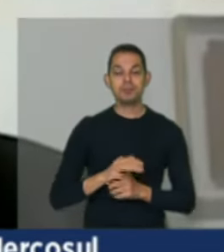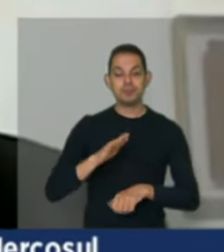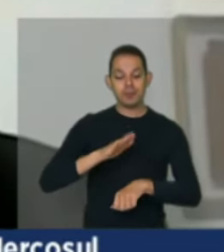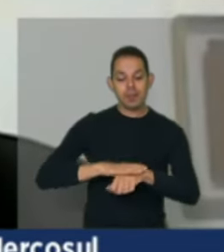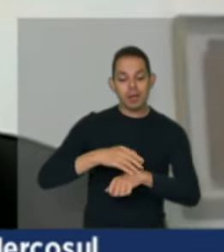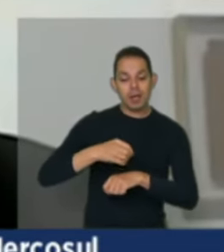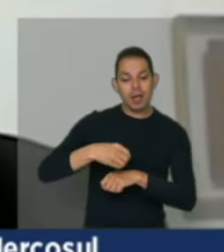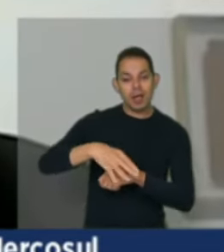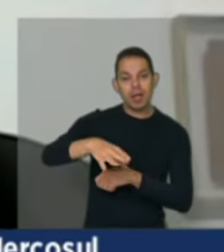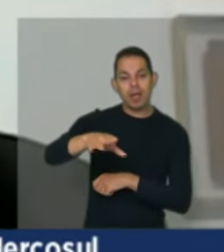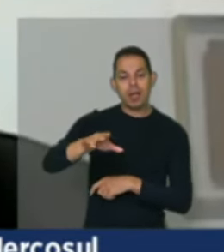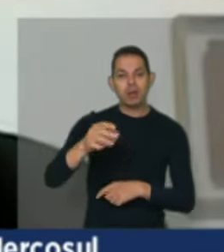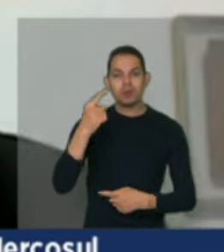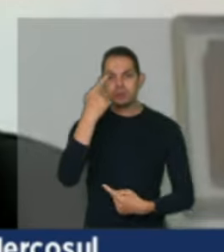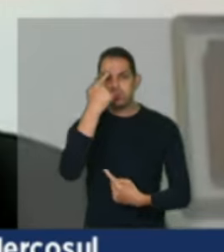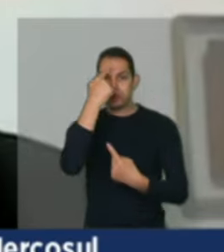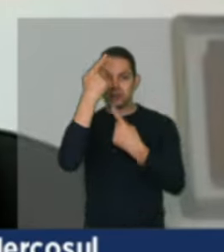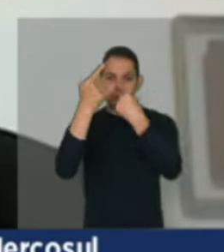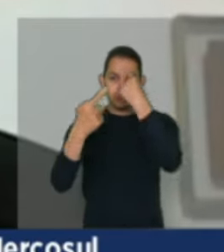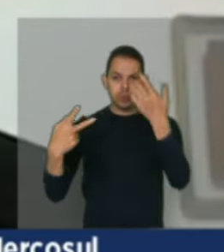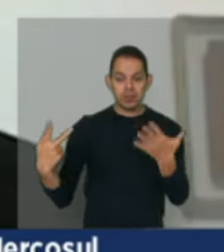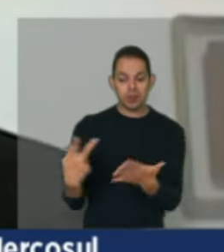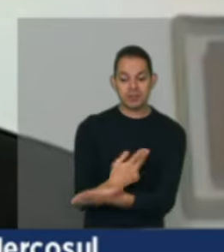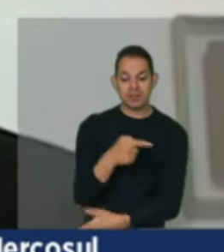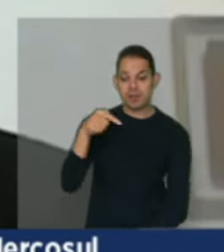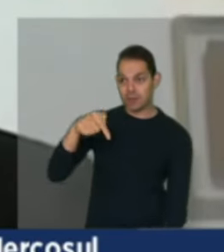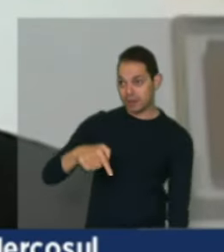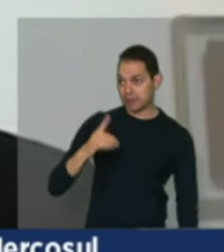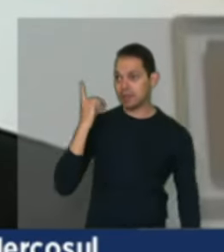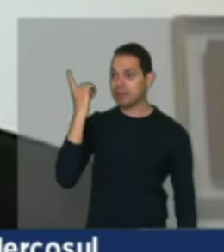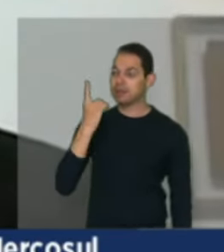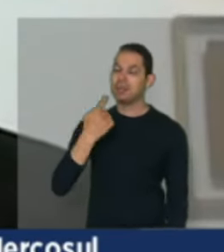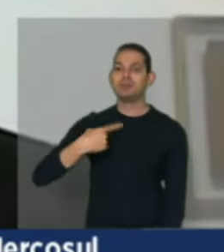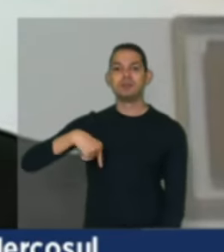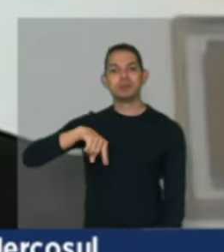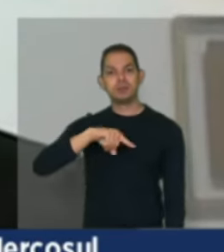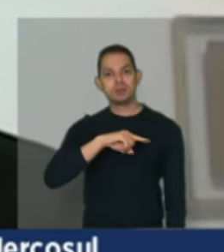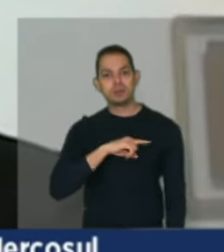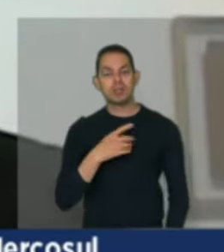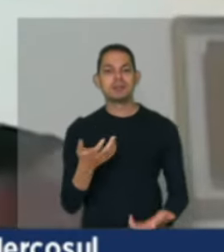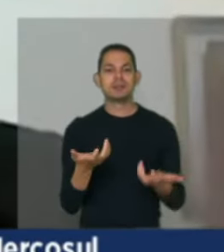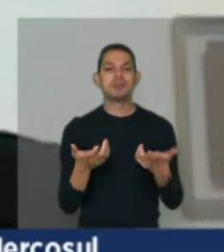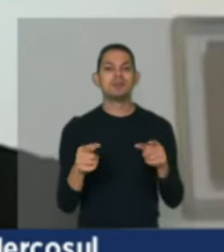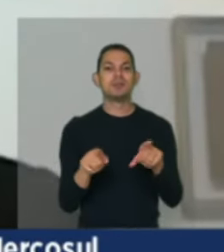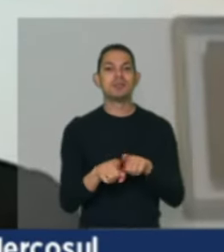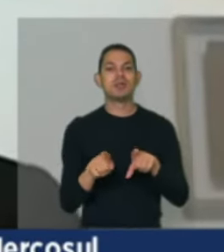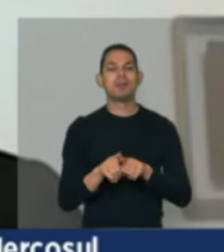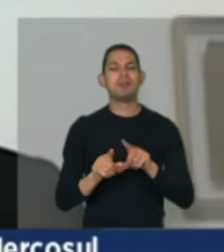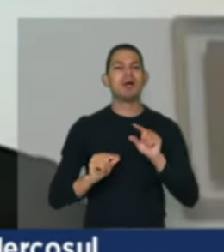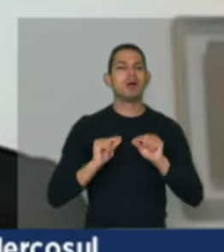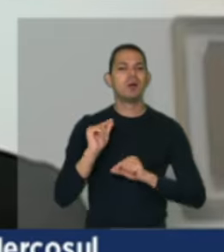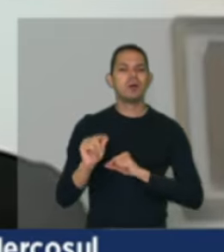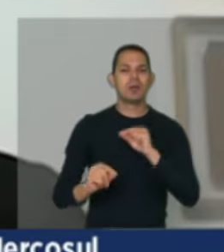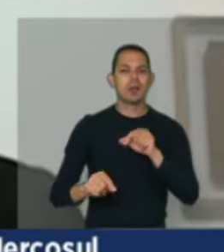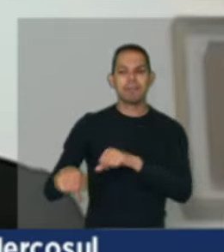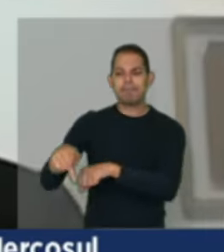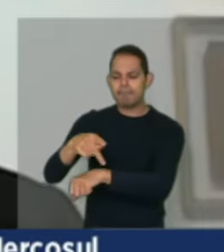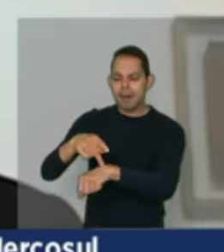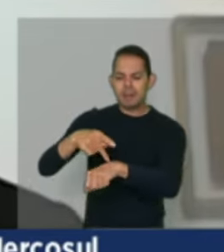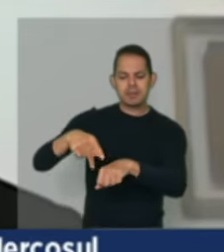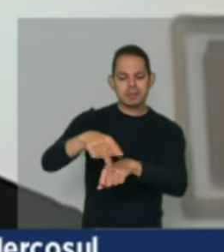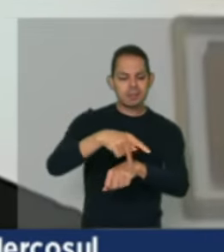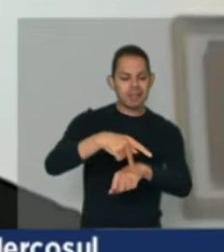que está acontecendo aqui, deputado, nós queremos também fazer com que todos os países da